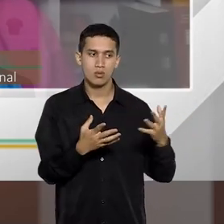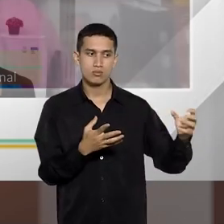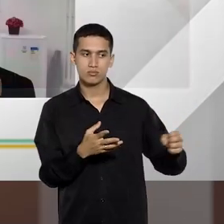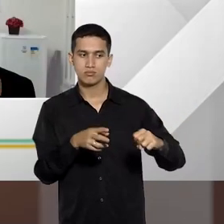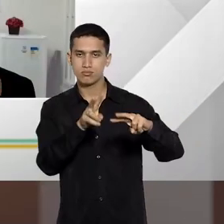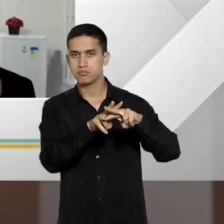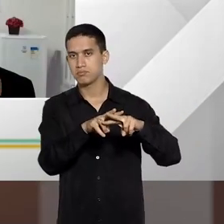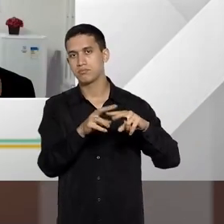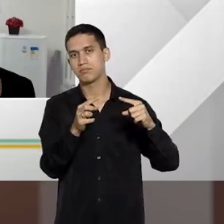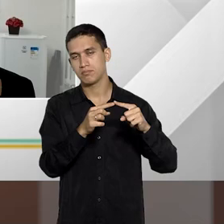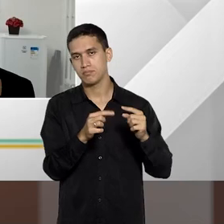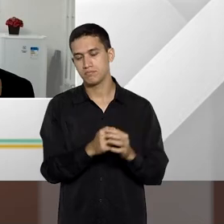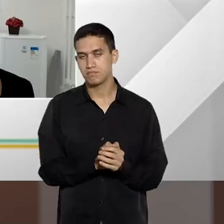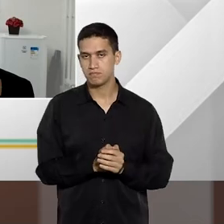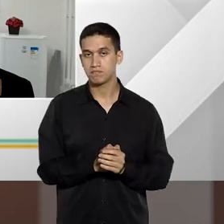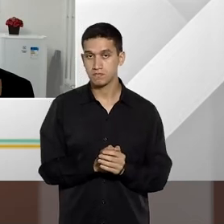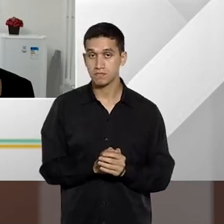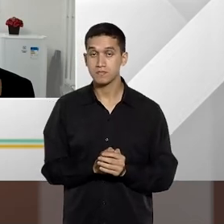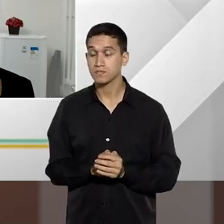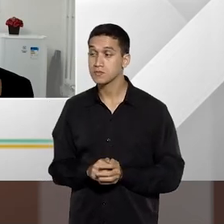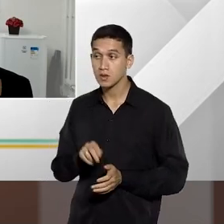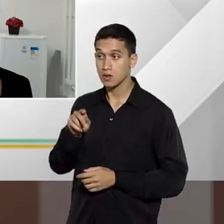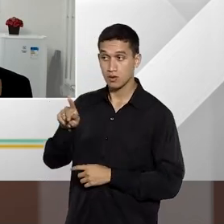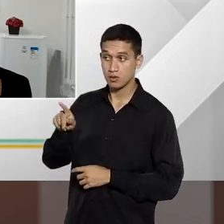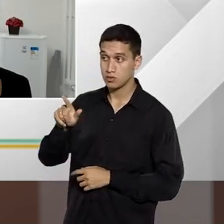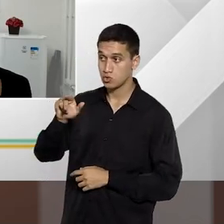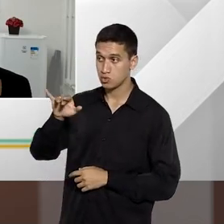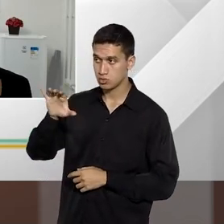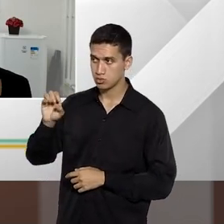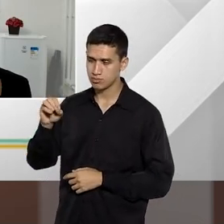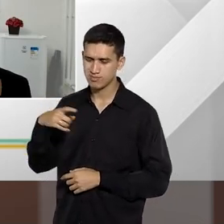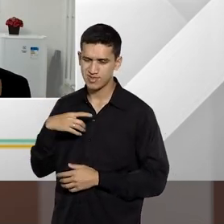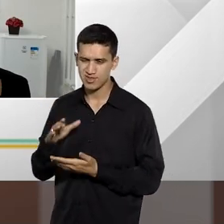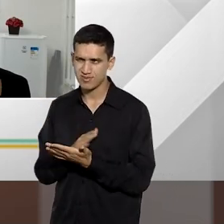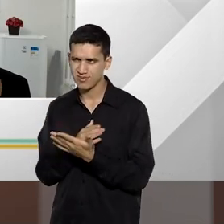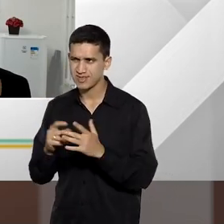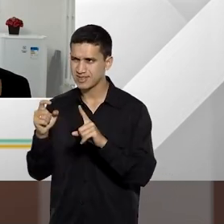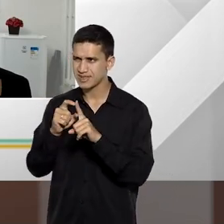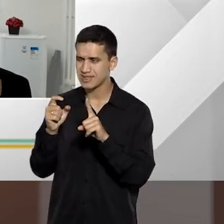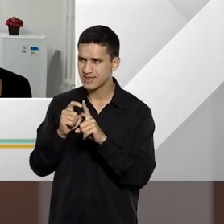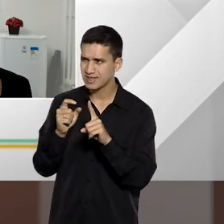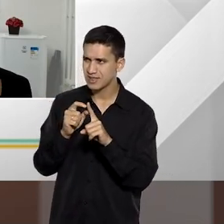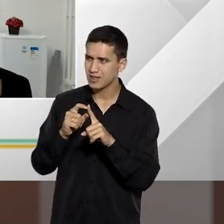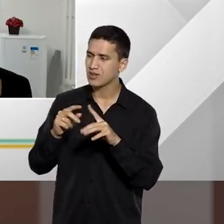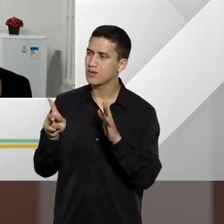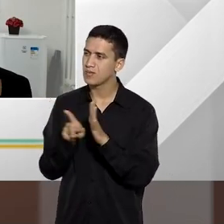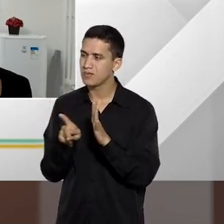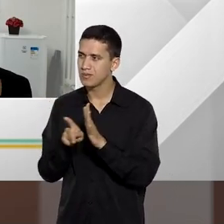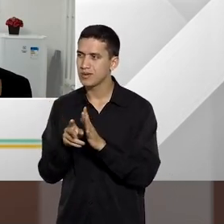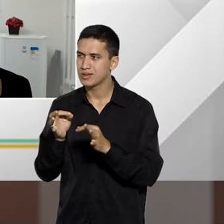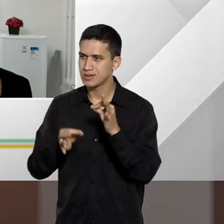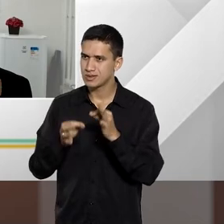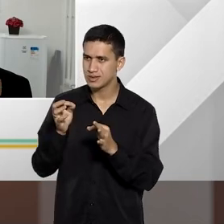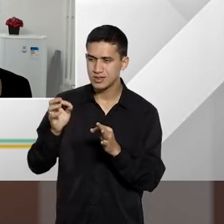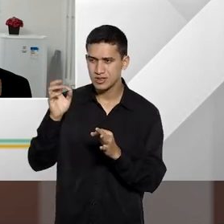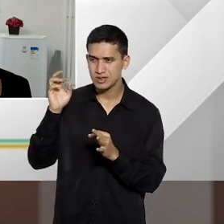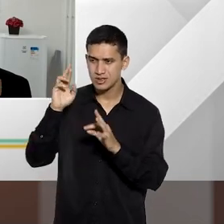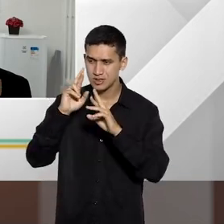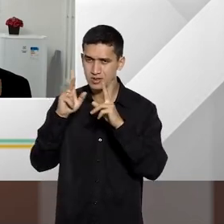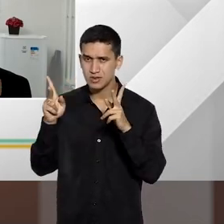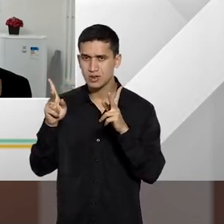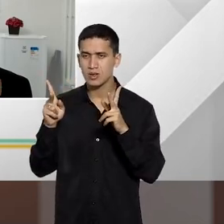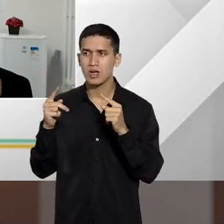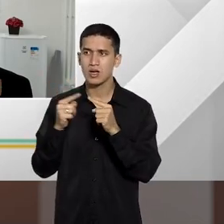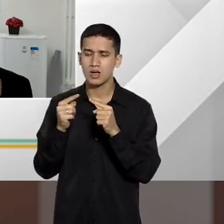isso. Professor Lúcio, há termos jurídicos que podem gerar confusão, como exemplo, o crime habitual e o crime permanente ou mesmo a